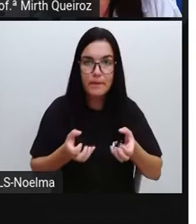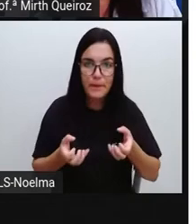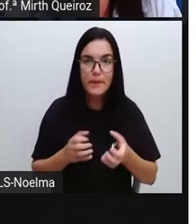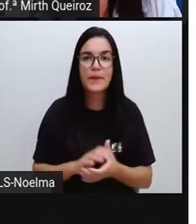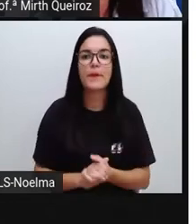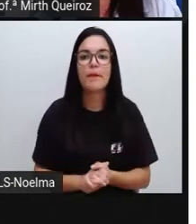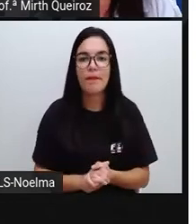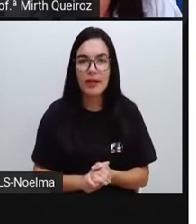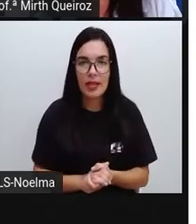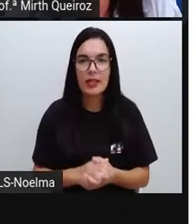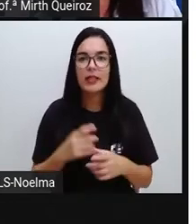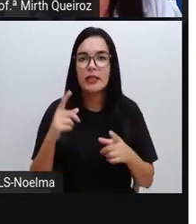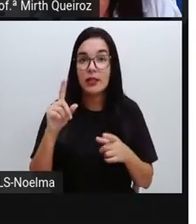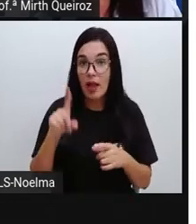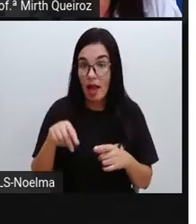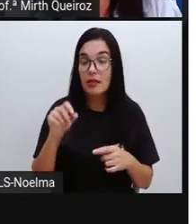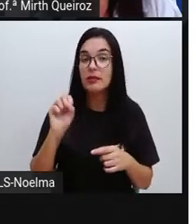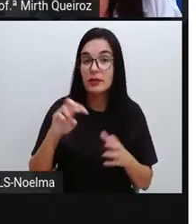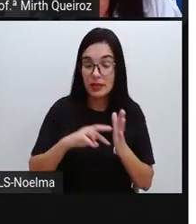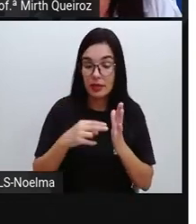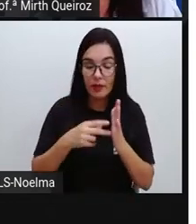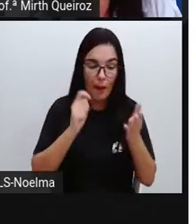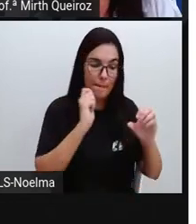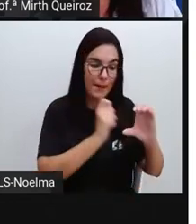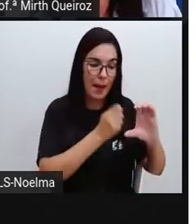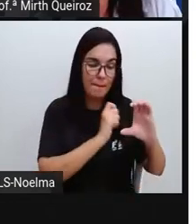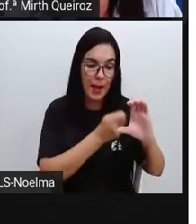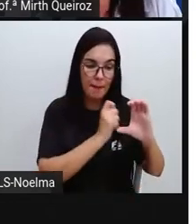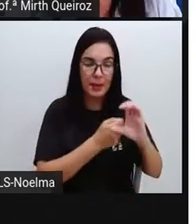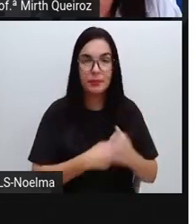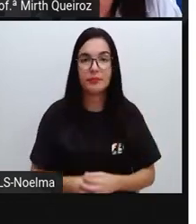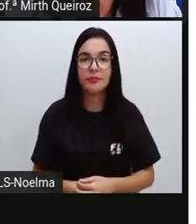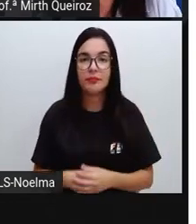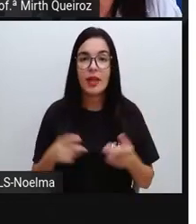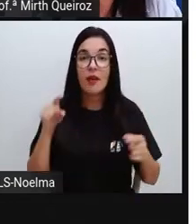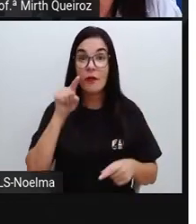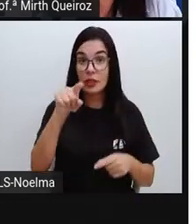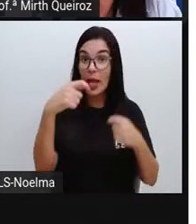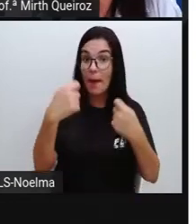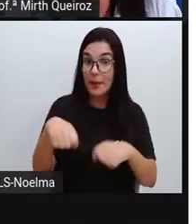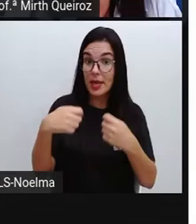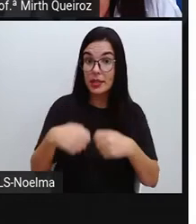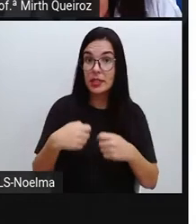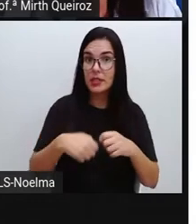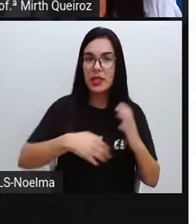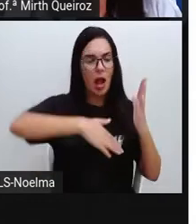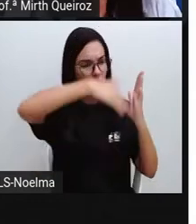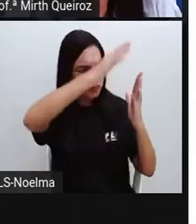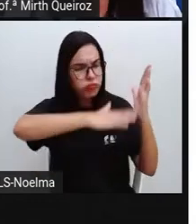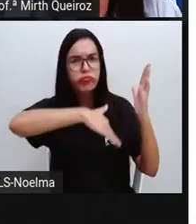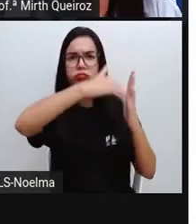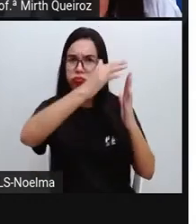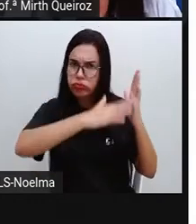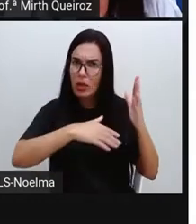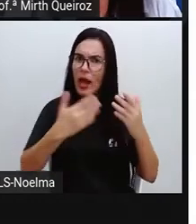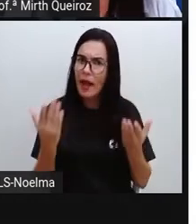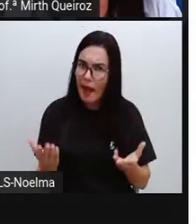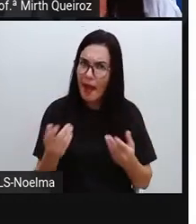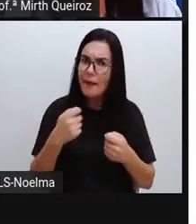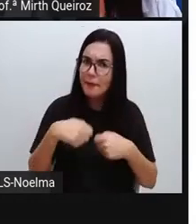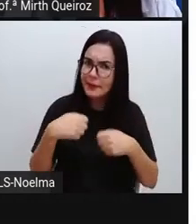CH, porque significa o quê? Prego, taxa. Você precisa de uma brocha para